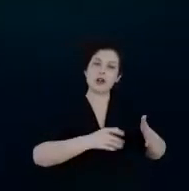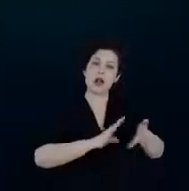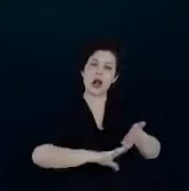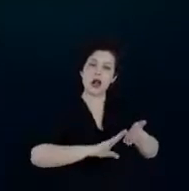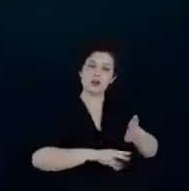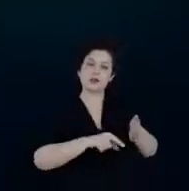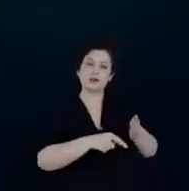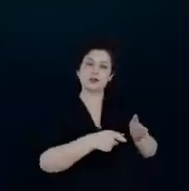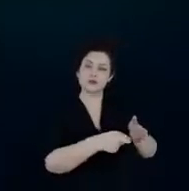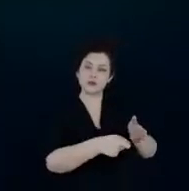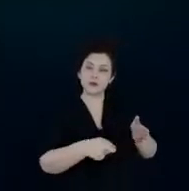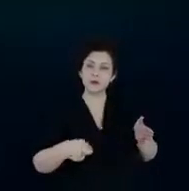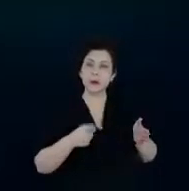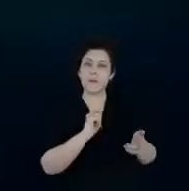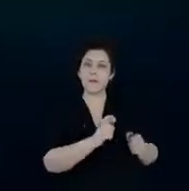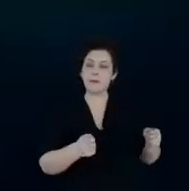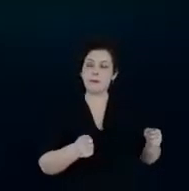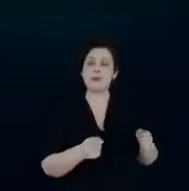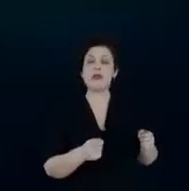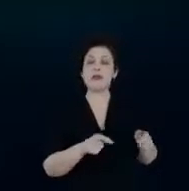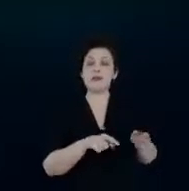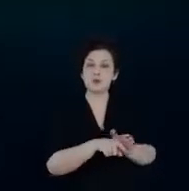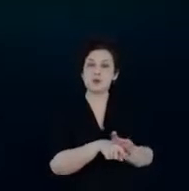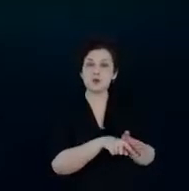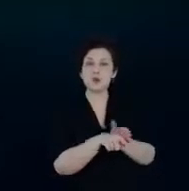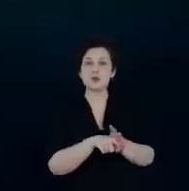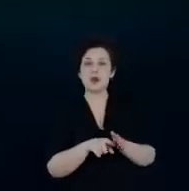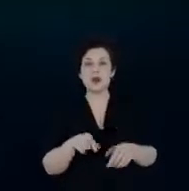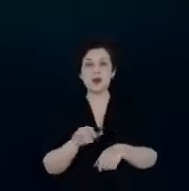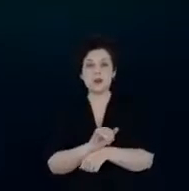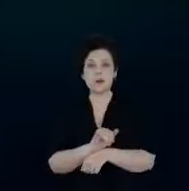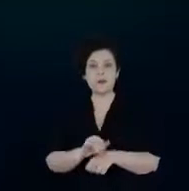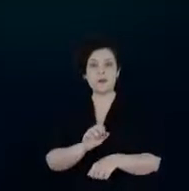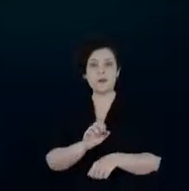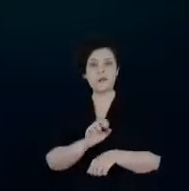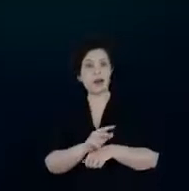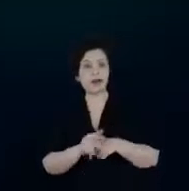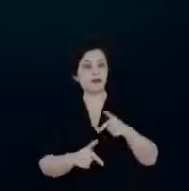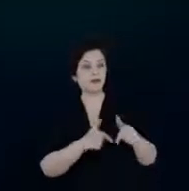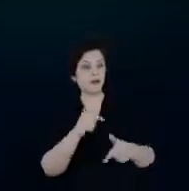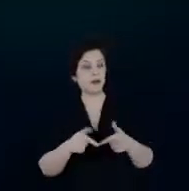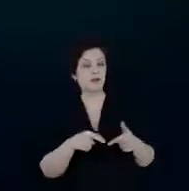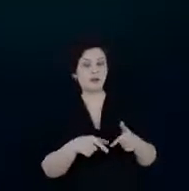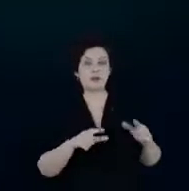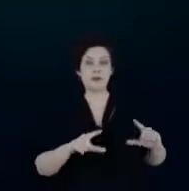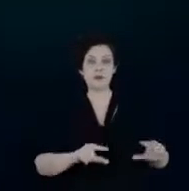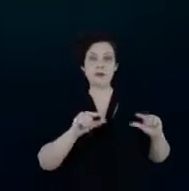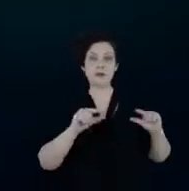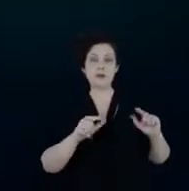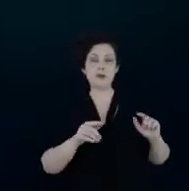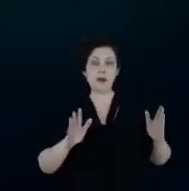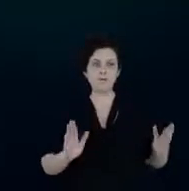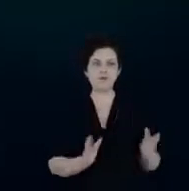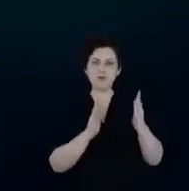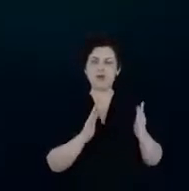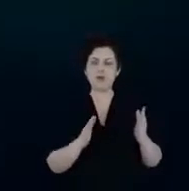esses fatores que é um fator estratégico cria empregos ele melhora o enfrentamento